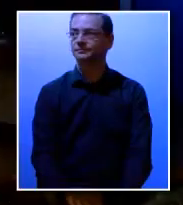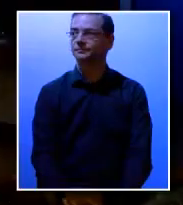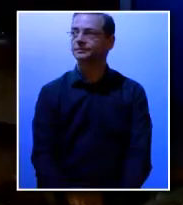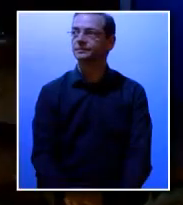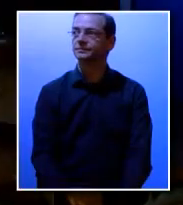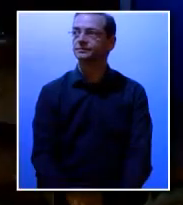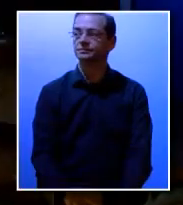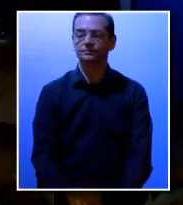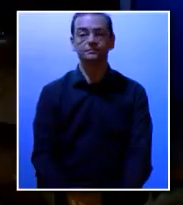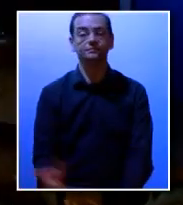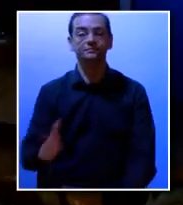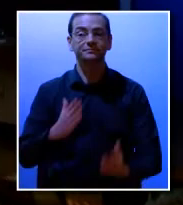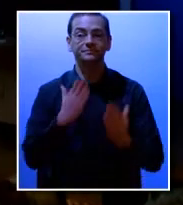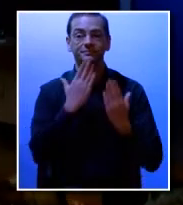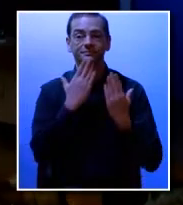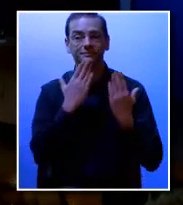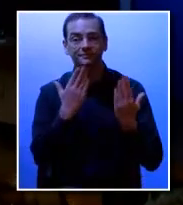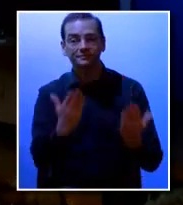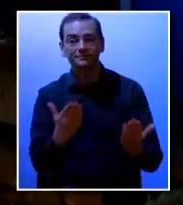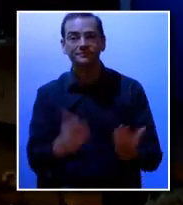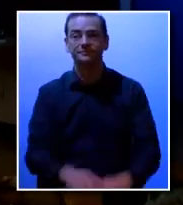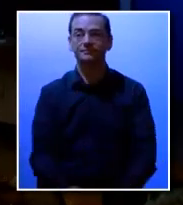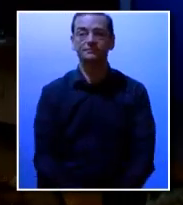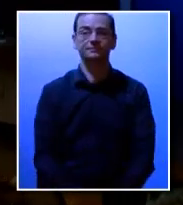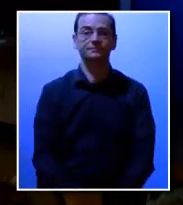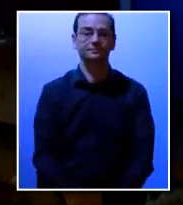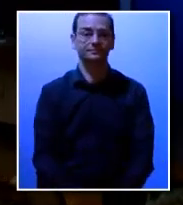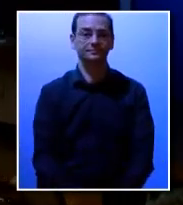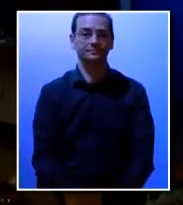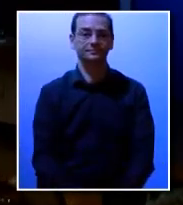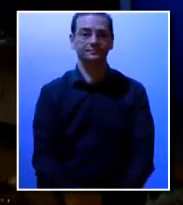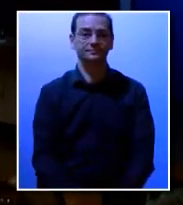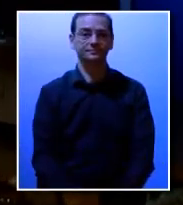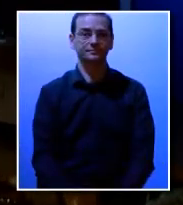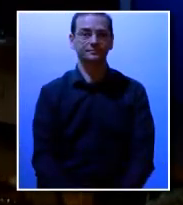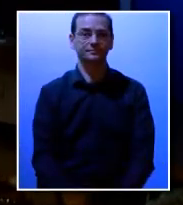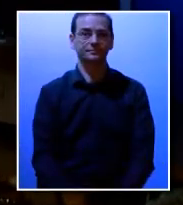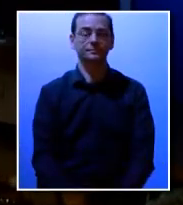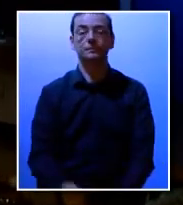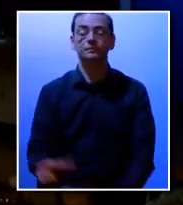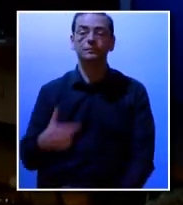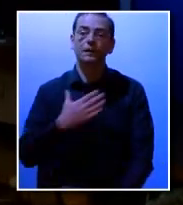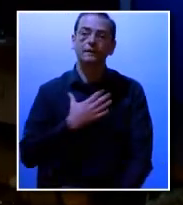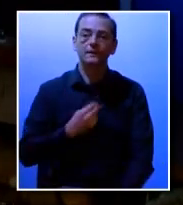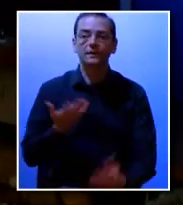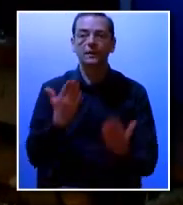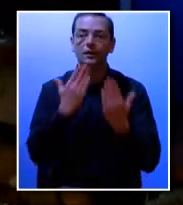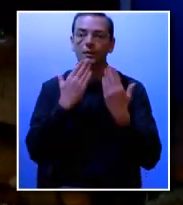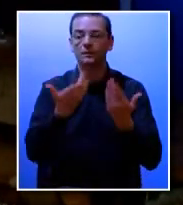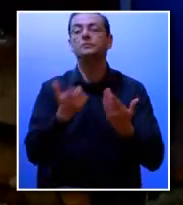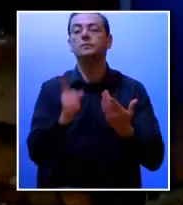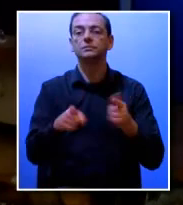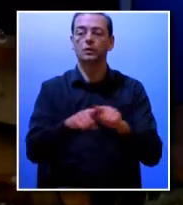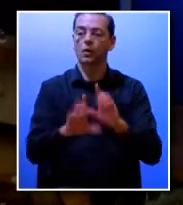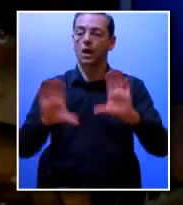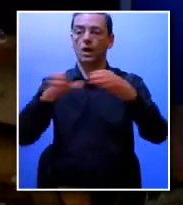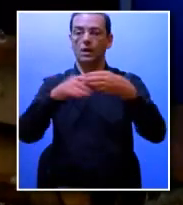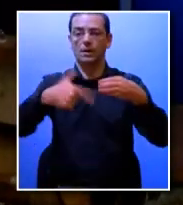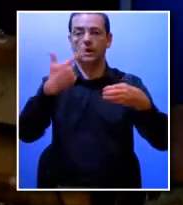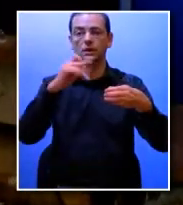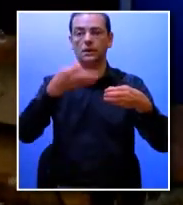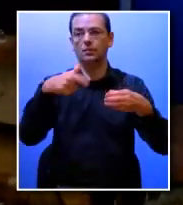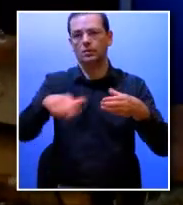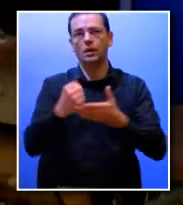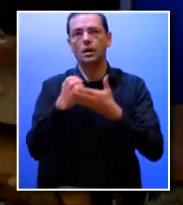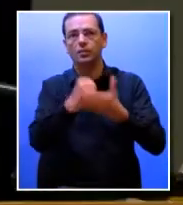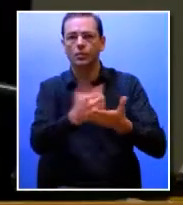Muito obrigada, é uma estreia absoluta deste vídeo. Queria agradecer às equipas TAP aqui presentes pelo apoio